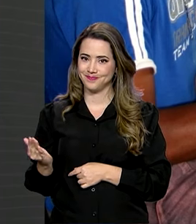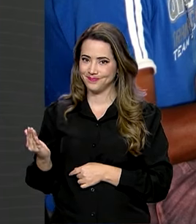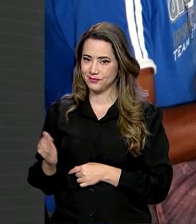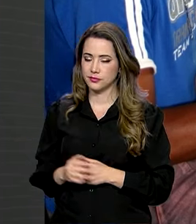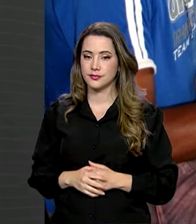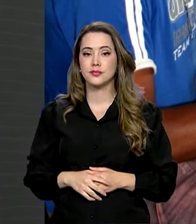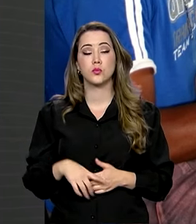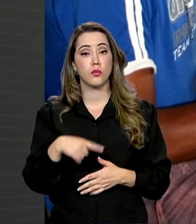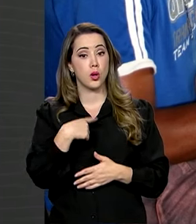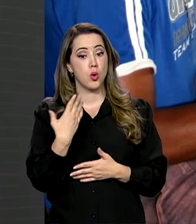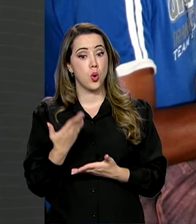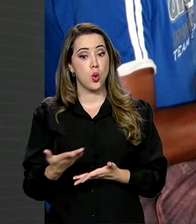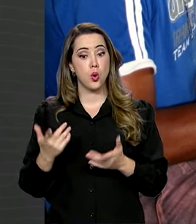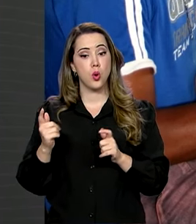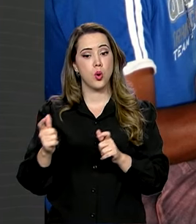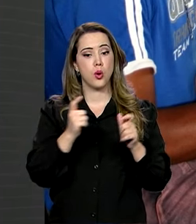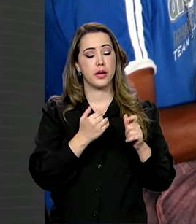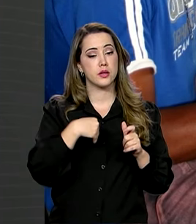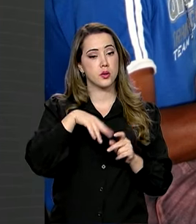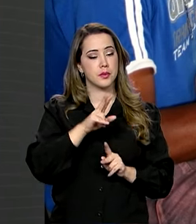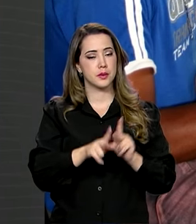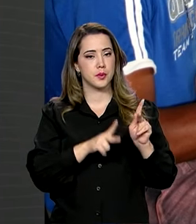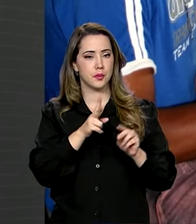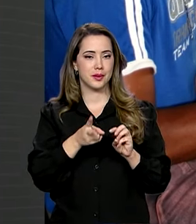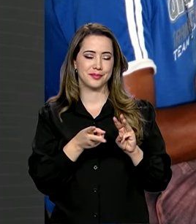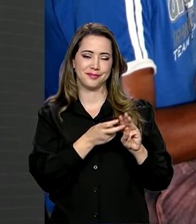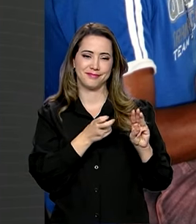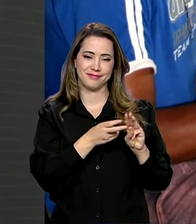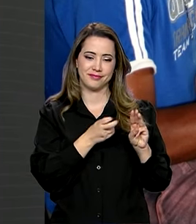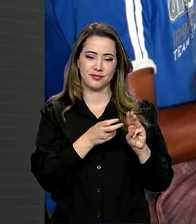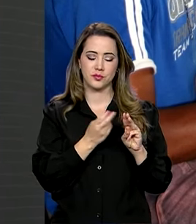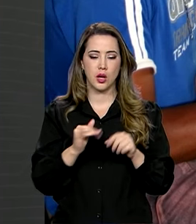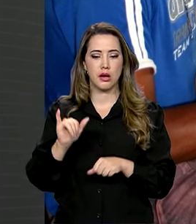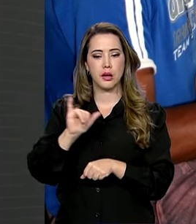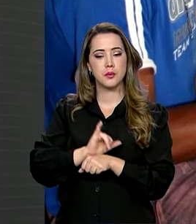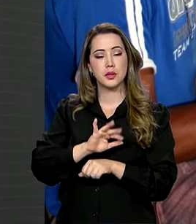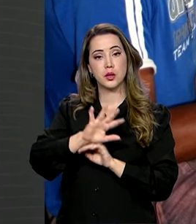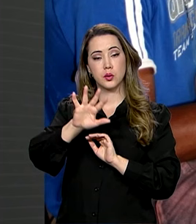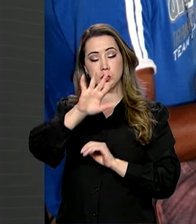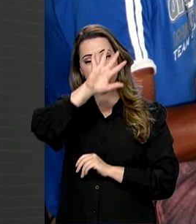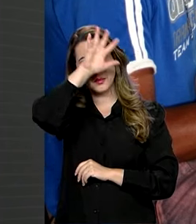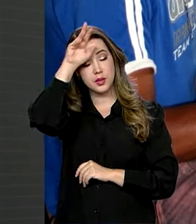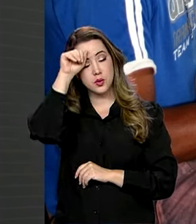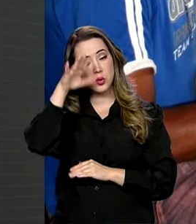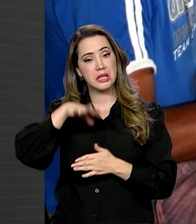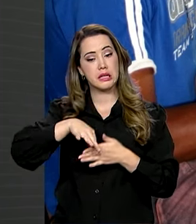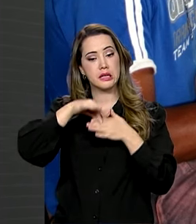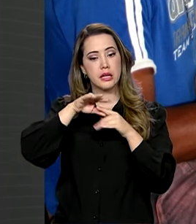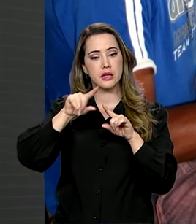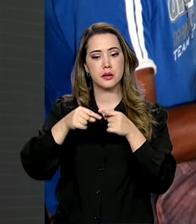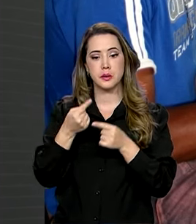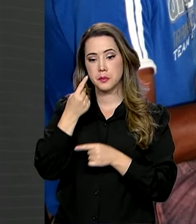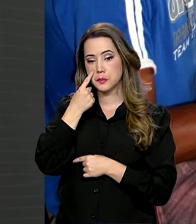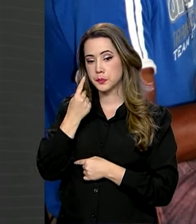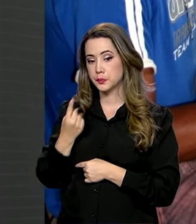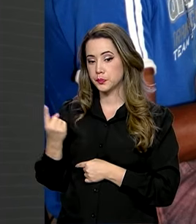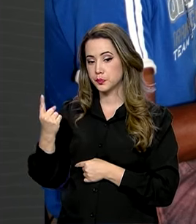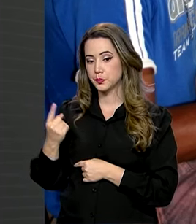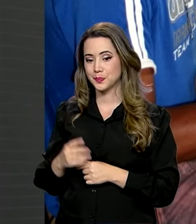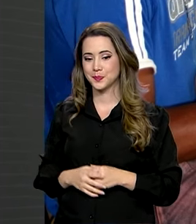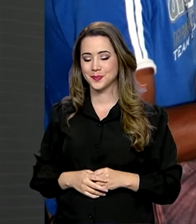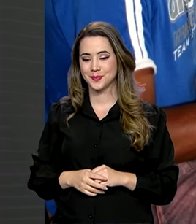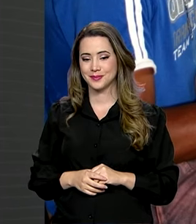Entre as cidades com mais população indígena, Manaus lidera o ranking, seguido por São Gabriel da Cachoeira e